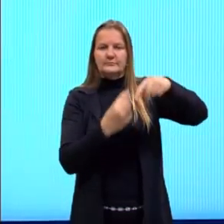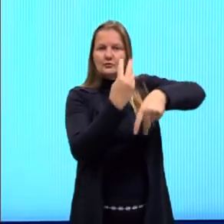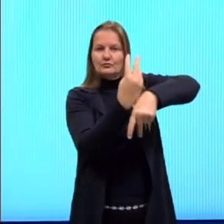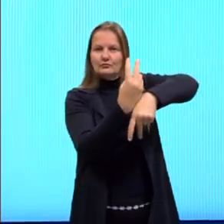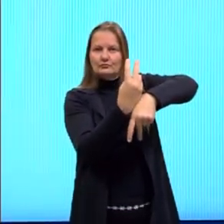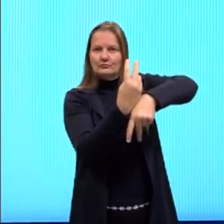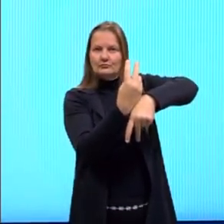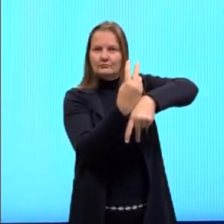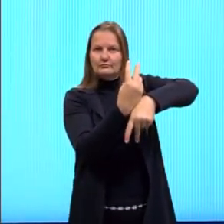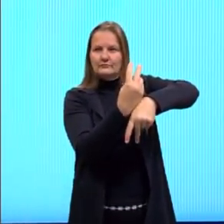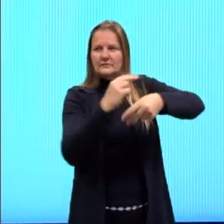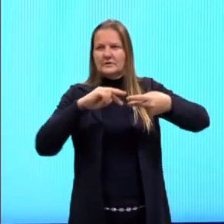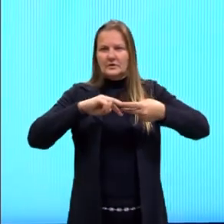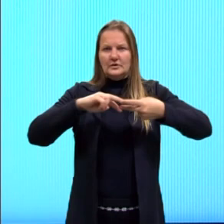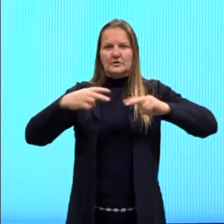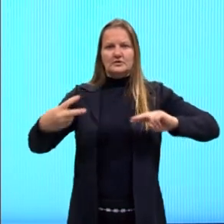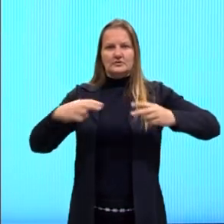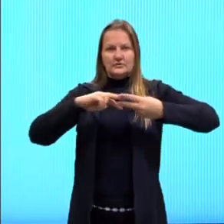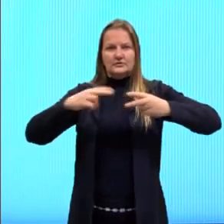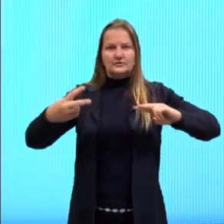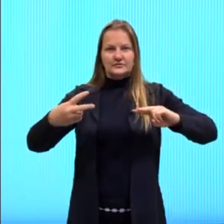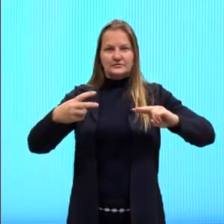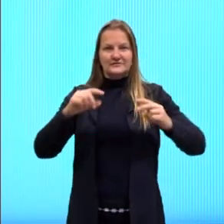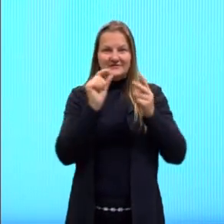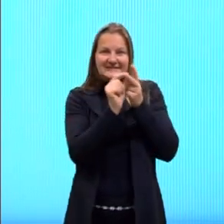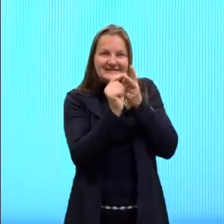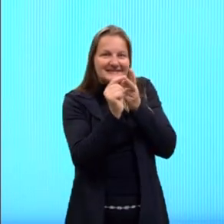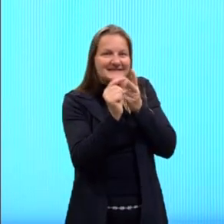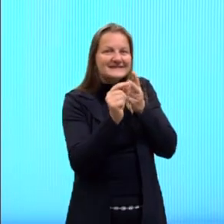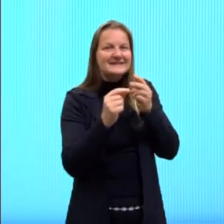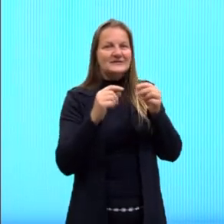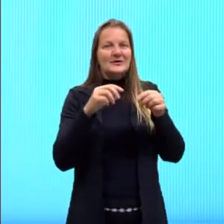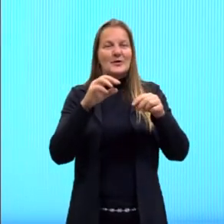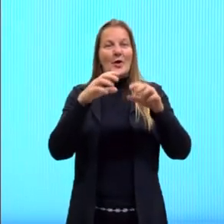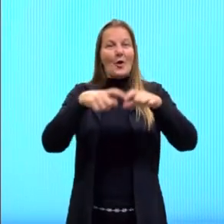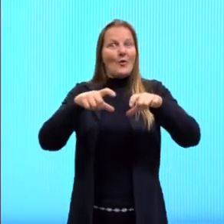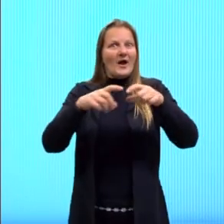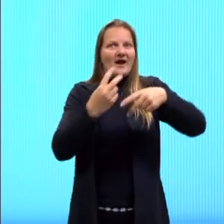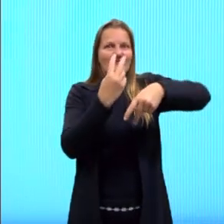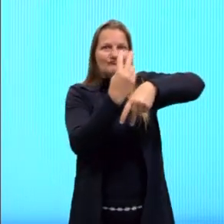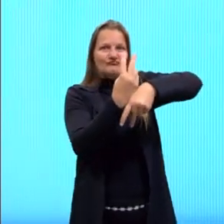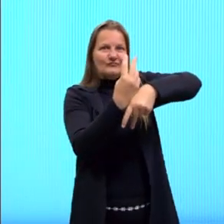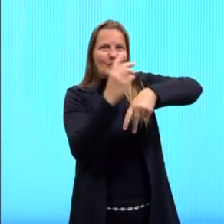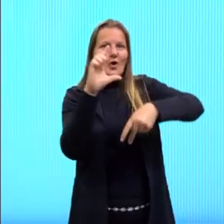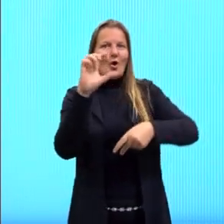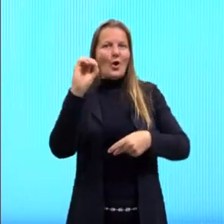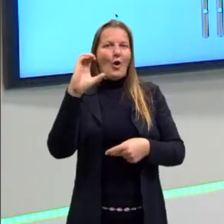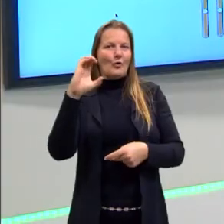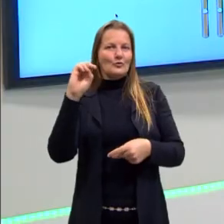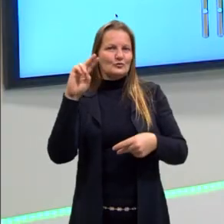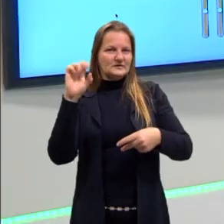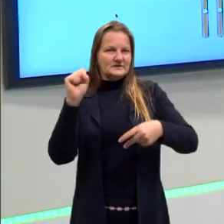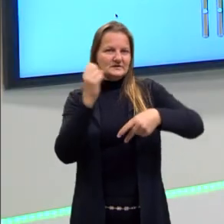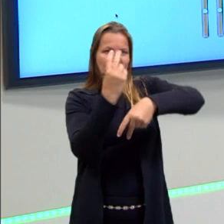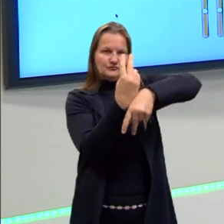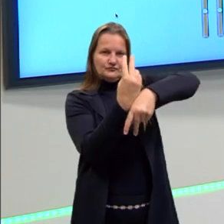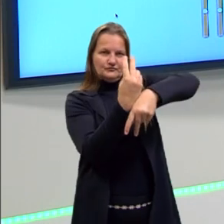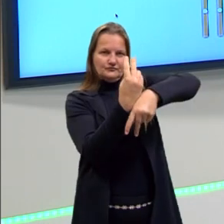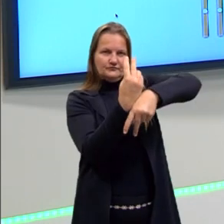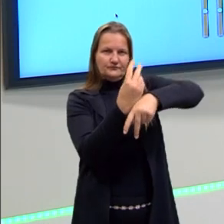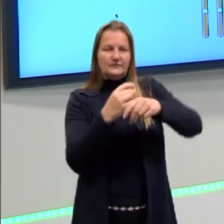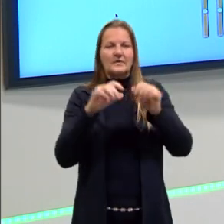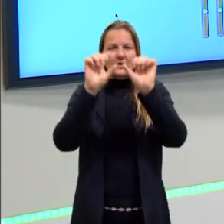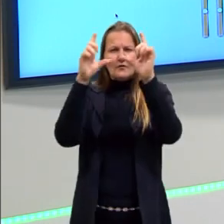cada gene está em determinada região, está em determinado locus. Aqui, na outra